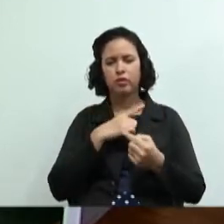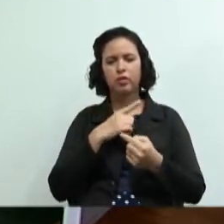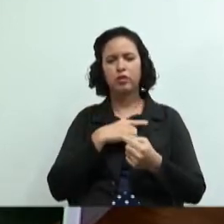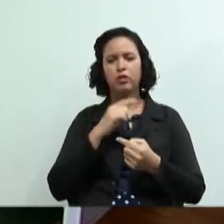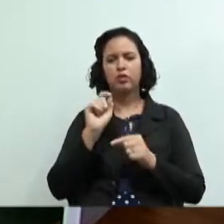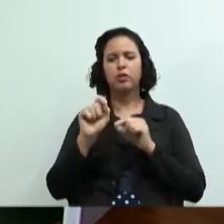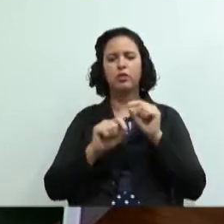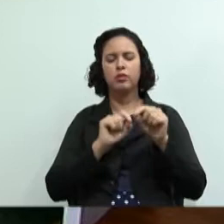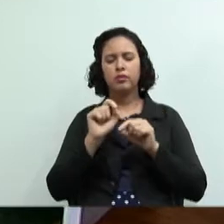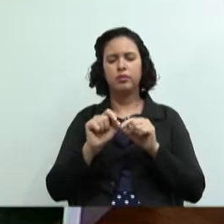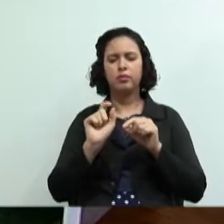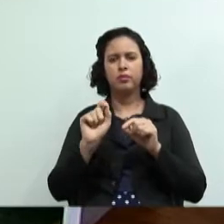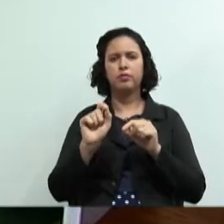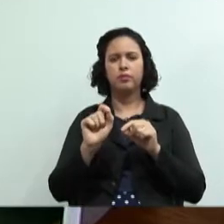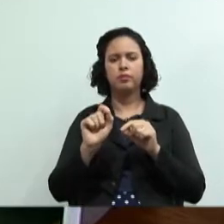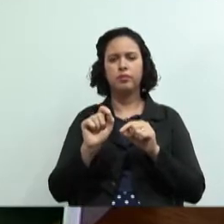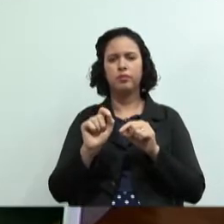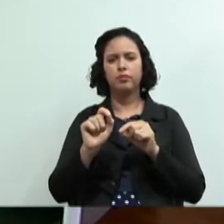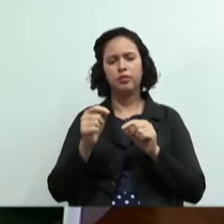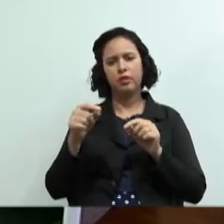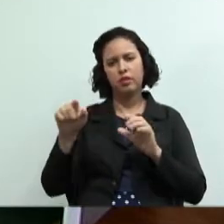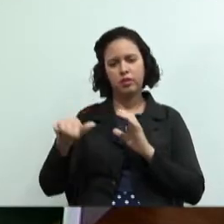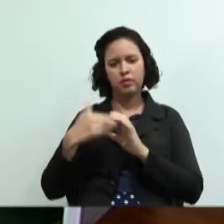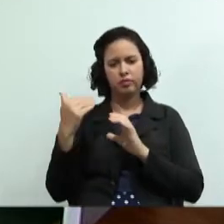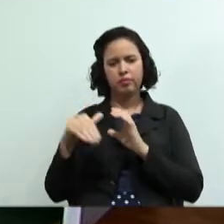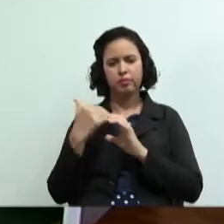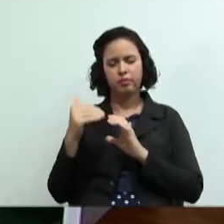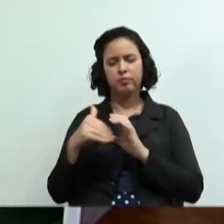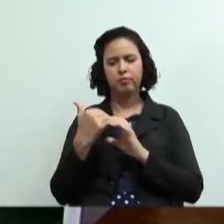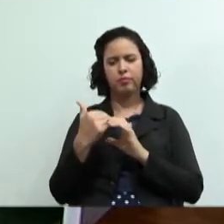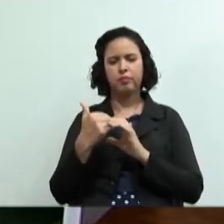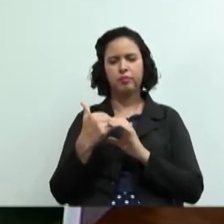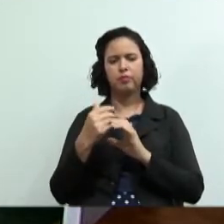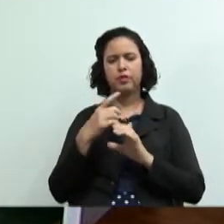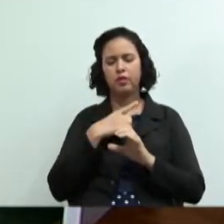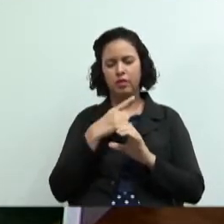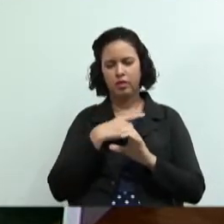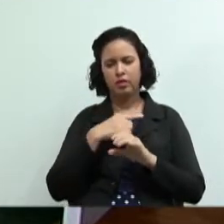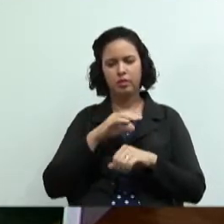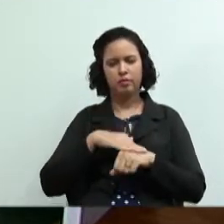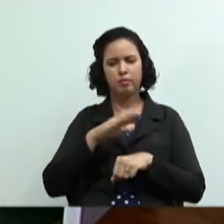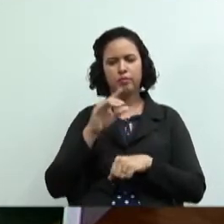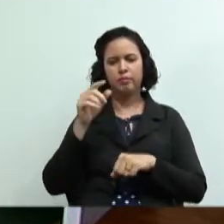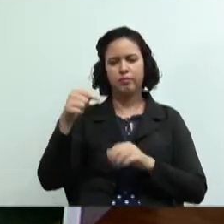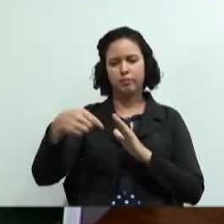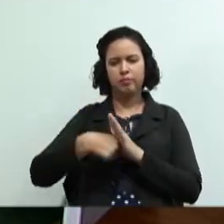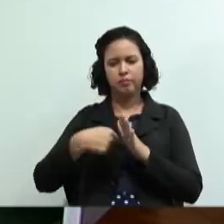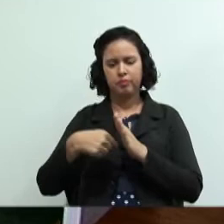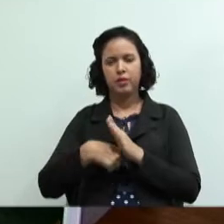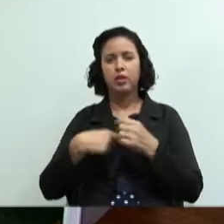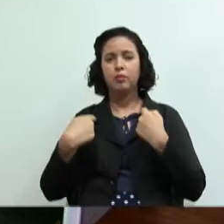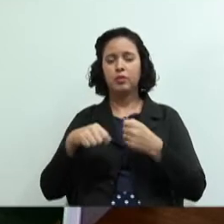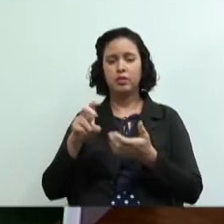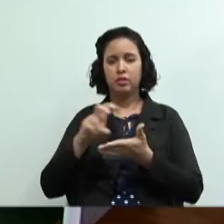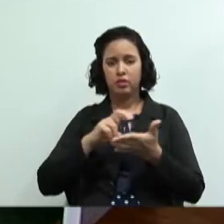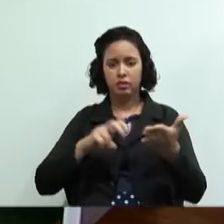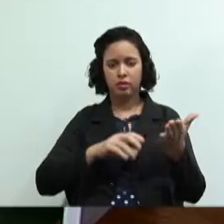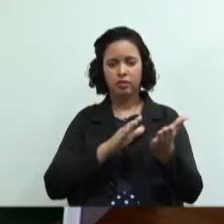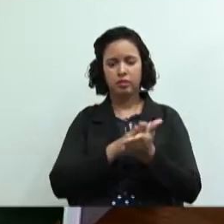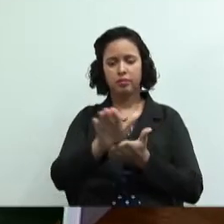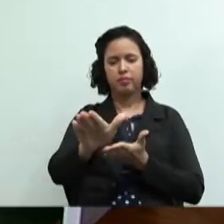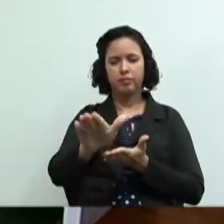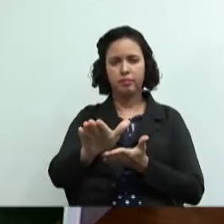no chat mais de uma professora me perguntou é eu preciso imprimir esse banner